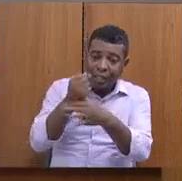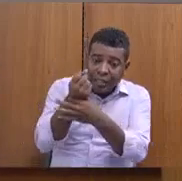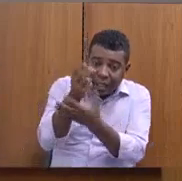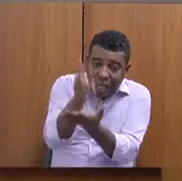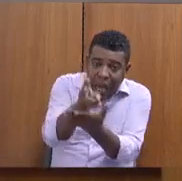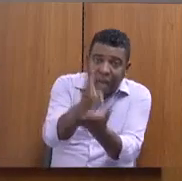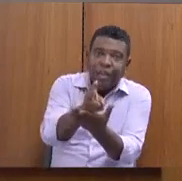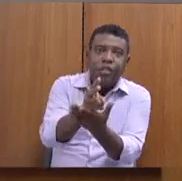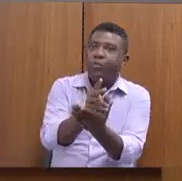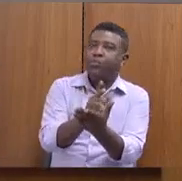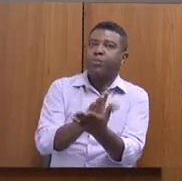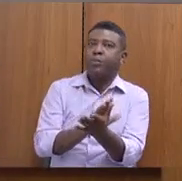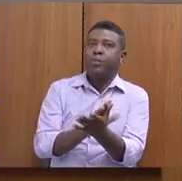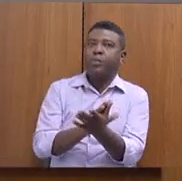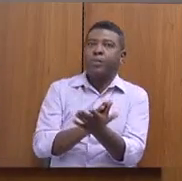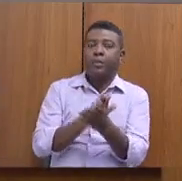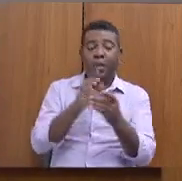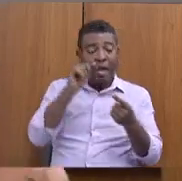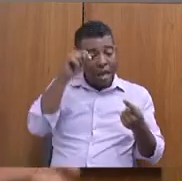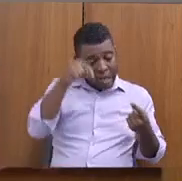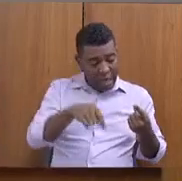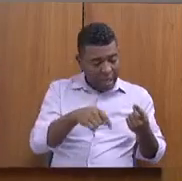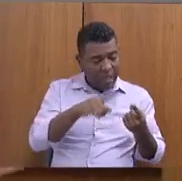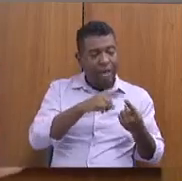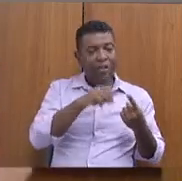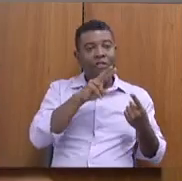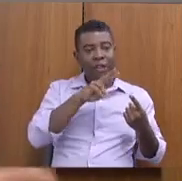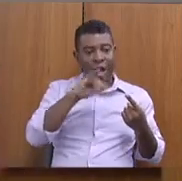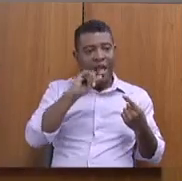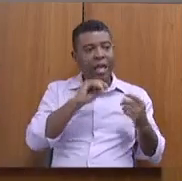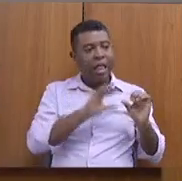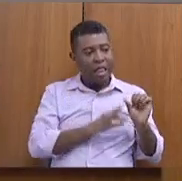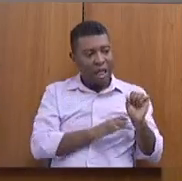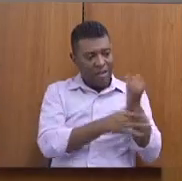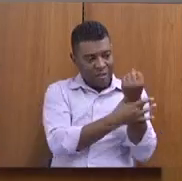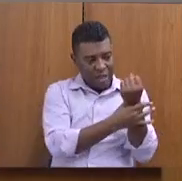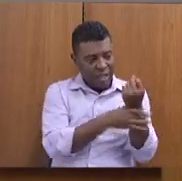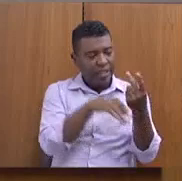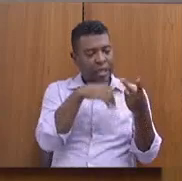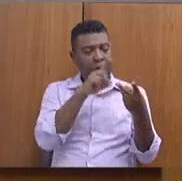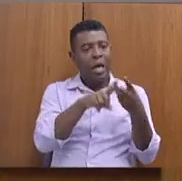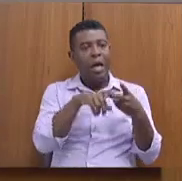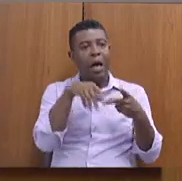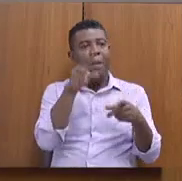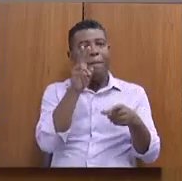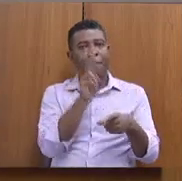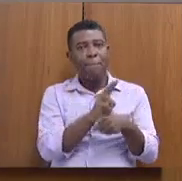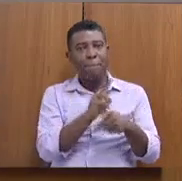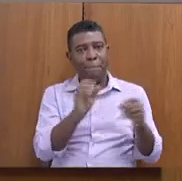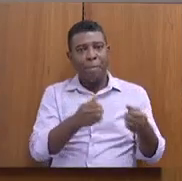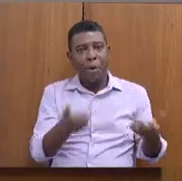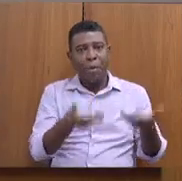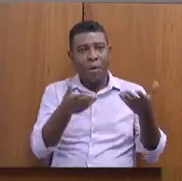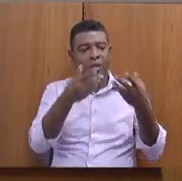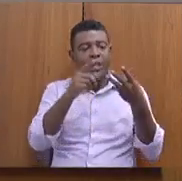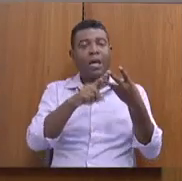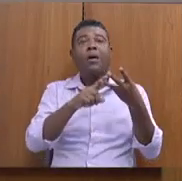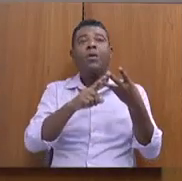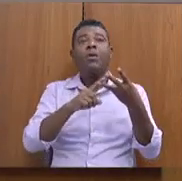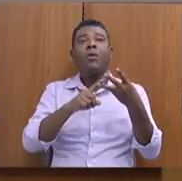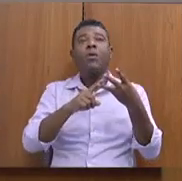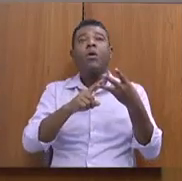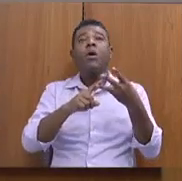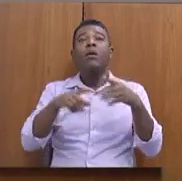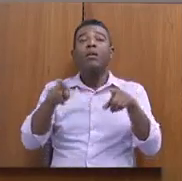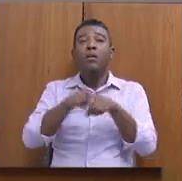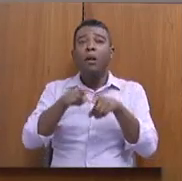novo modelo, nós vamos trabalhar a defesa e a promoção, mas também o foco em garantia. O isso significa? Que eles vão